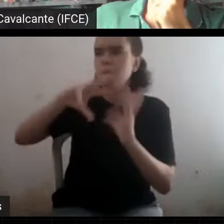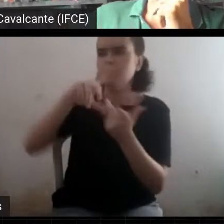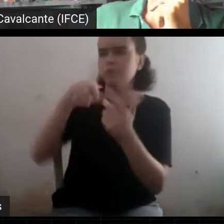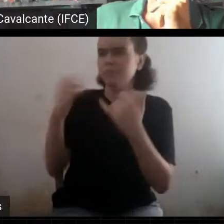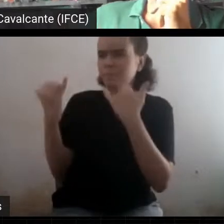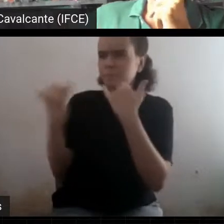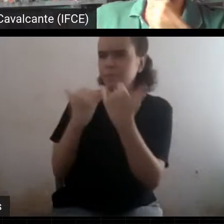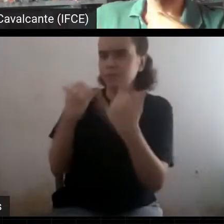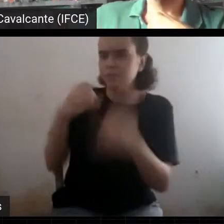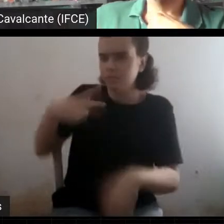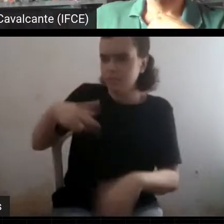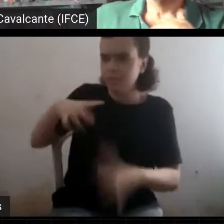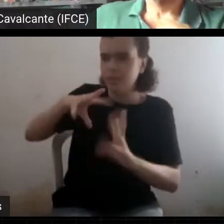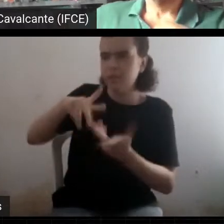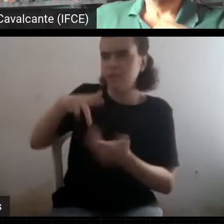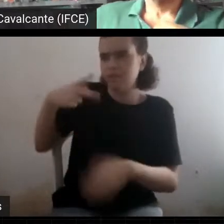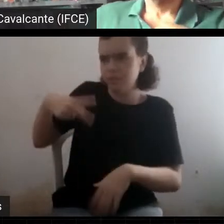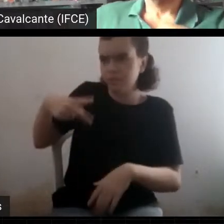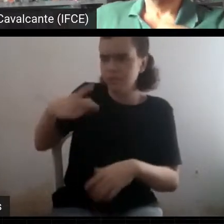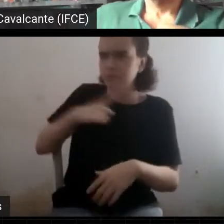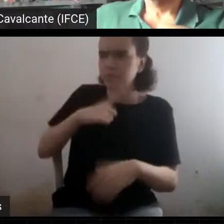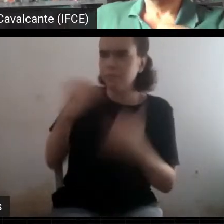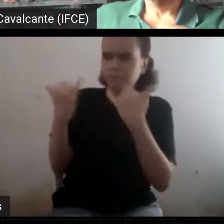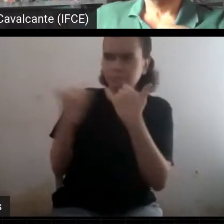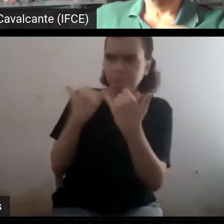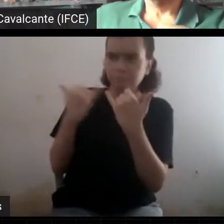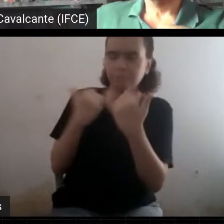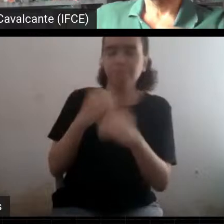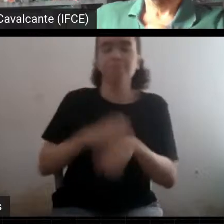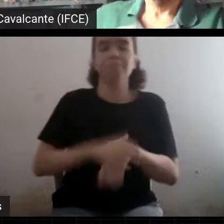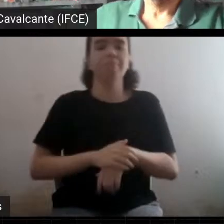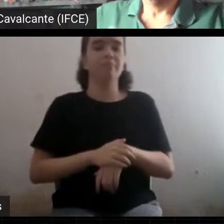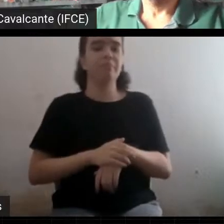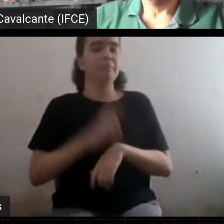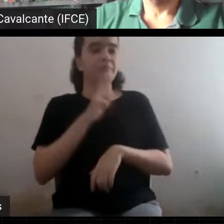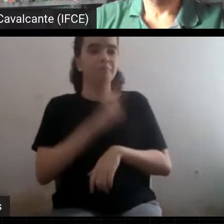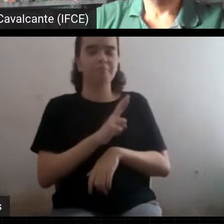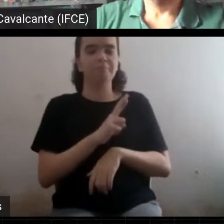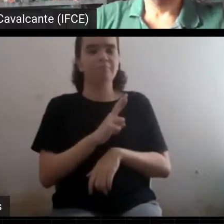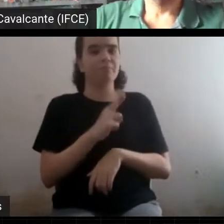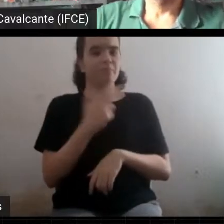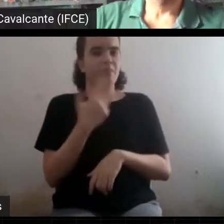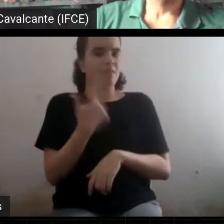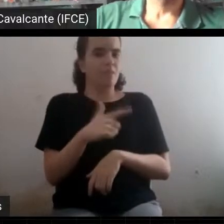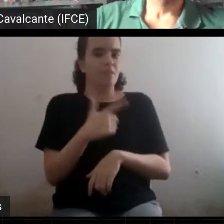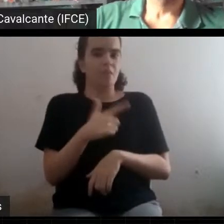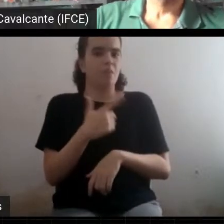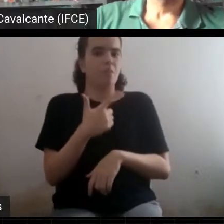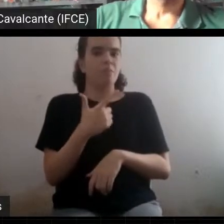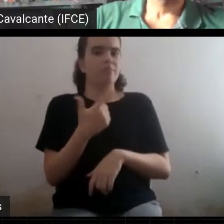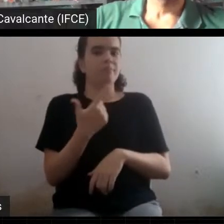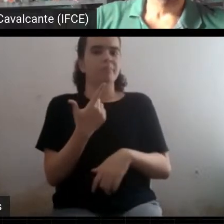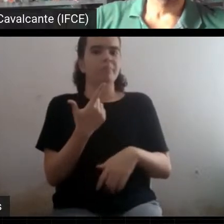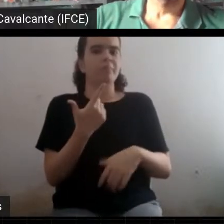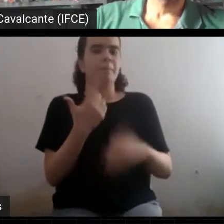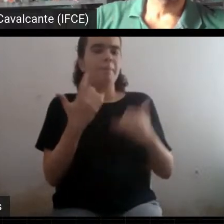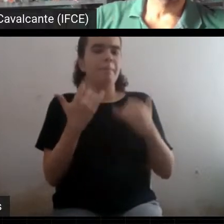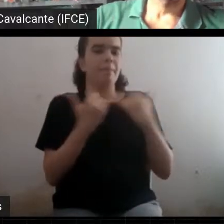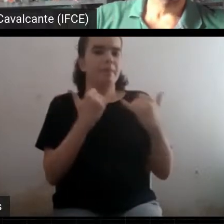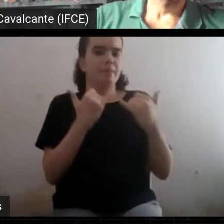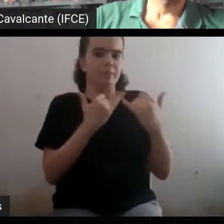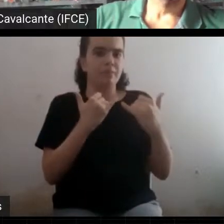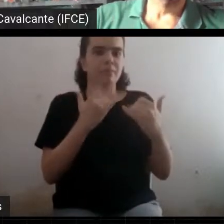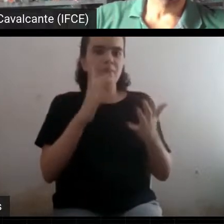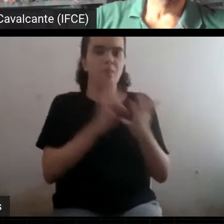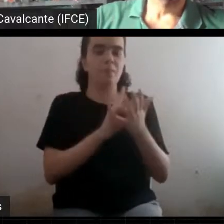Ainda não dá para medir. Os planetas não emitem luz, eles só refletem luz da